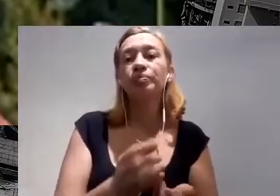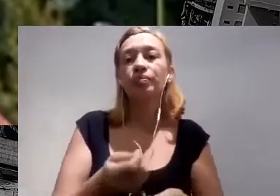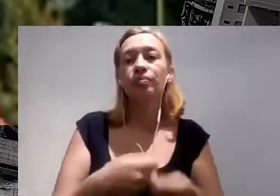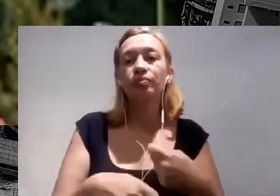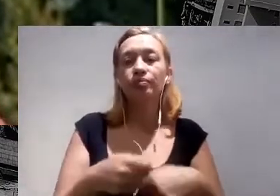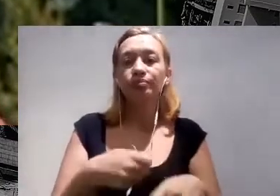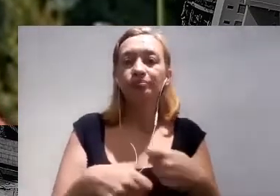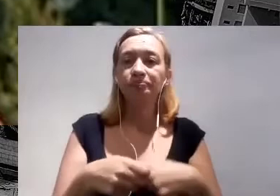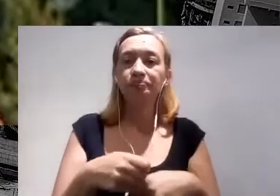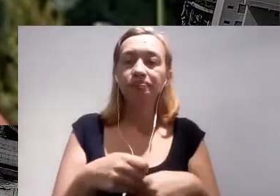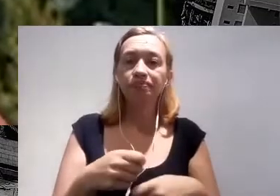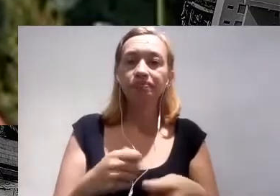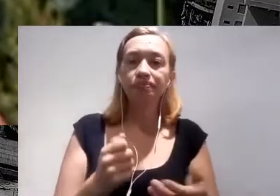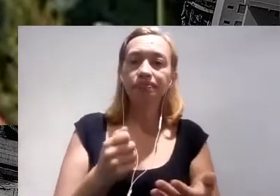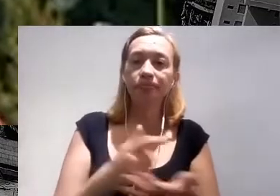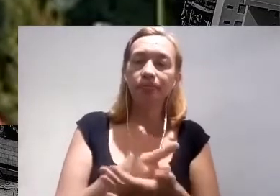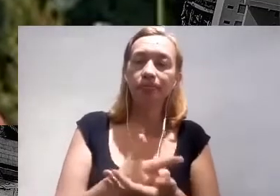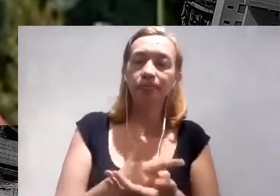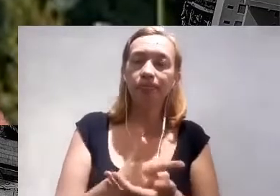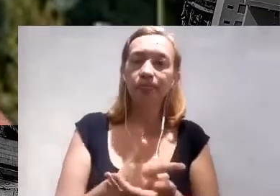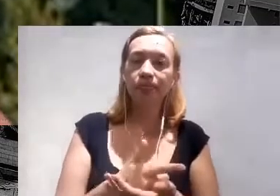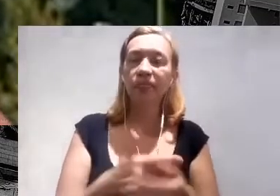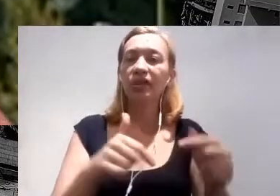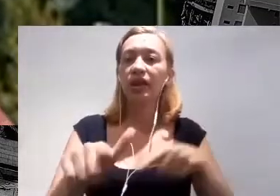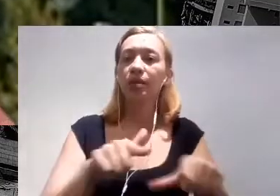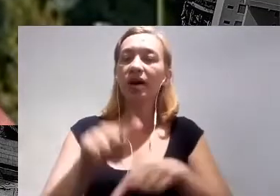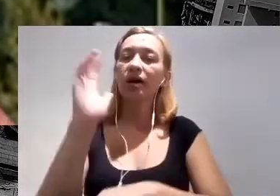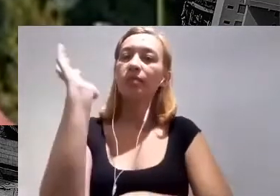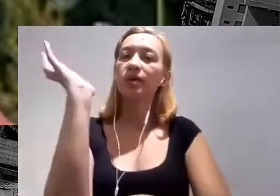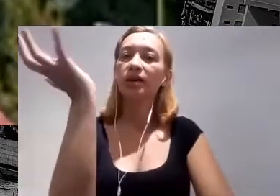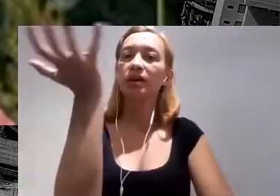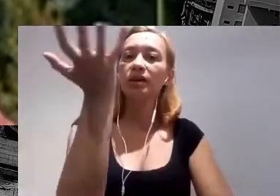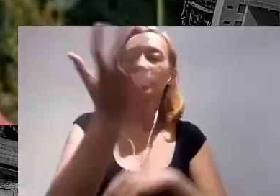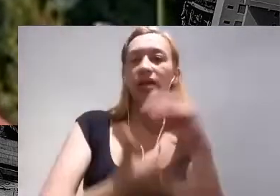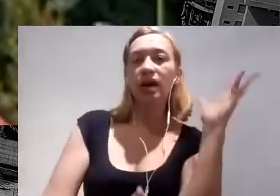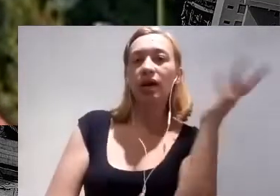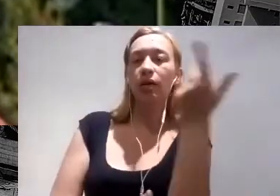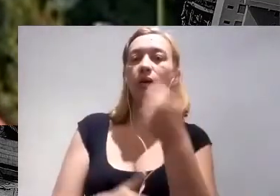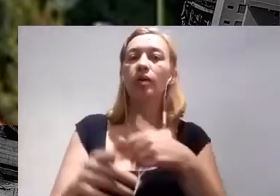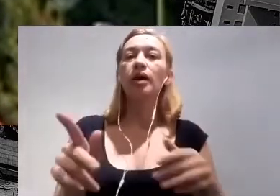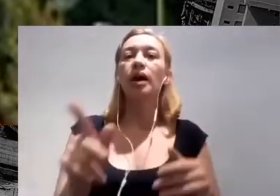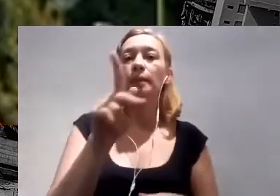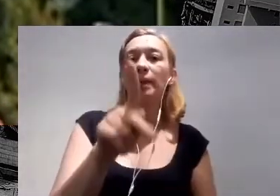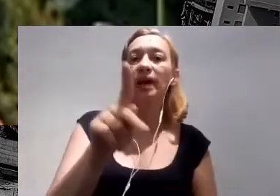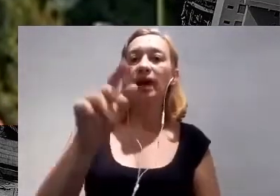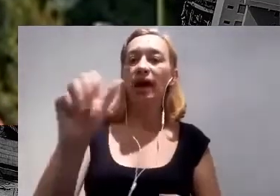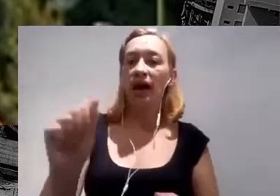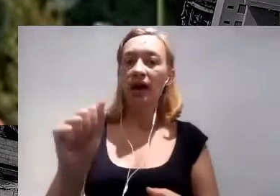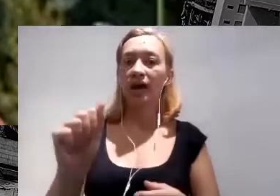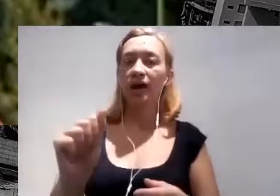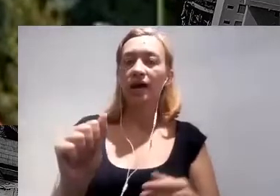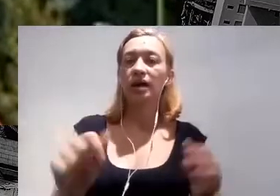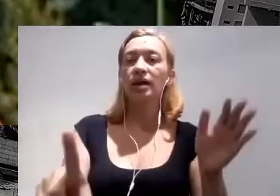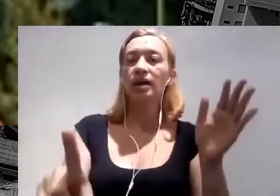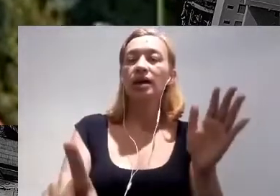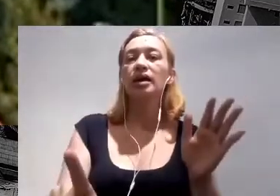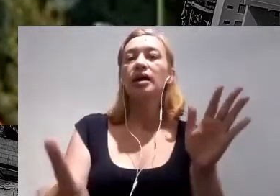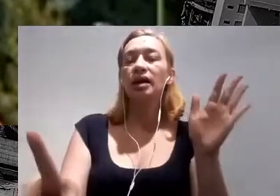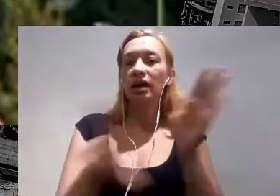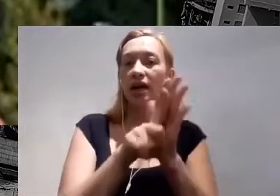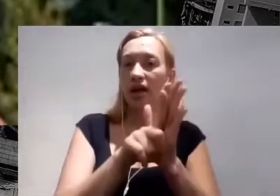Ambientais, o PSA, que é previsto em lei, e que oferece um incentivo financeiro para os produtores rurais que se